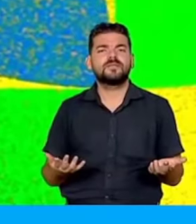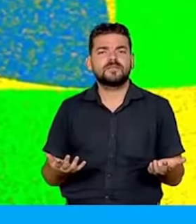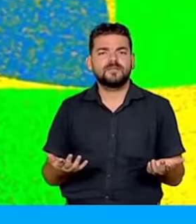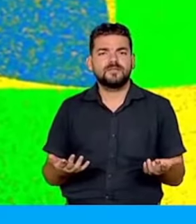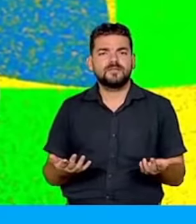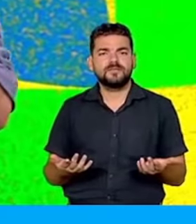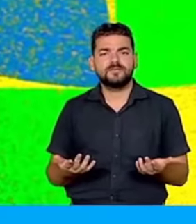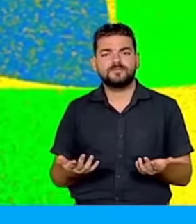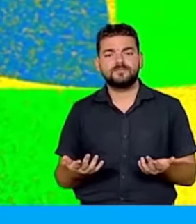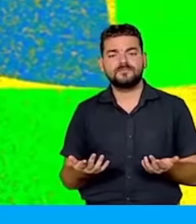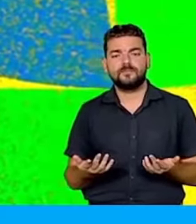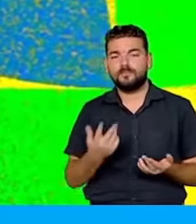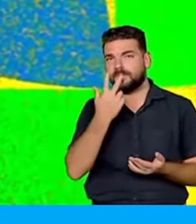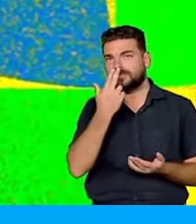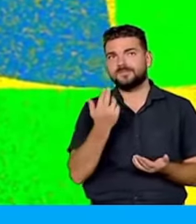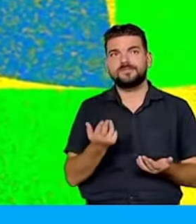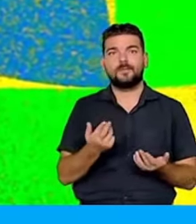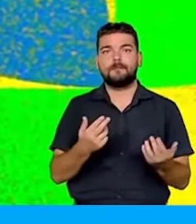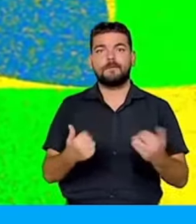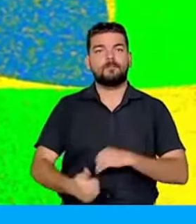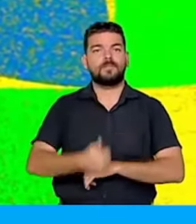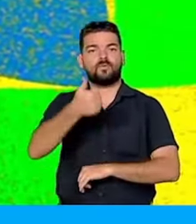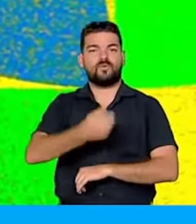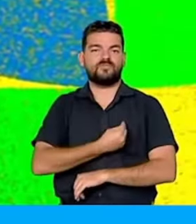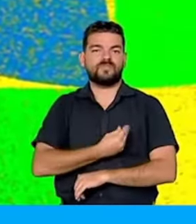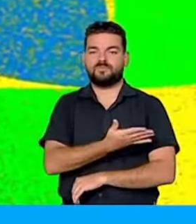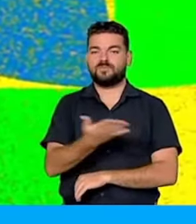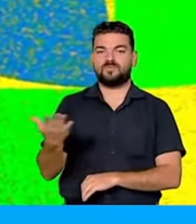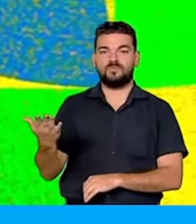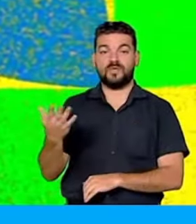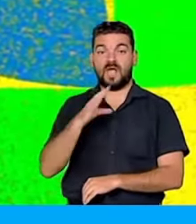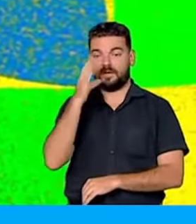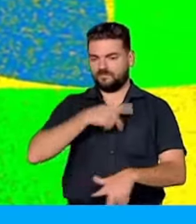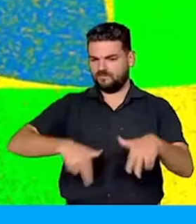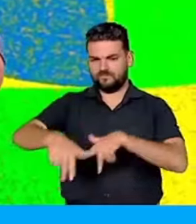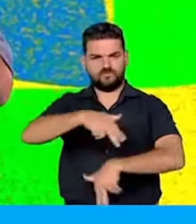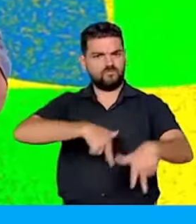mudar a vida das pessoas.